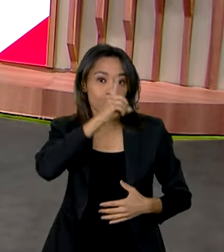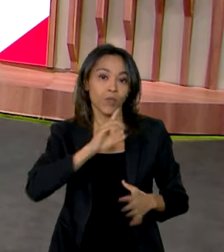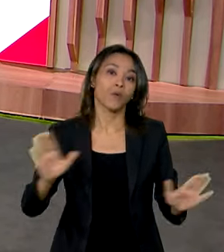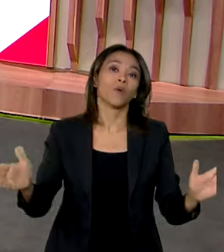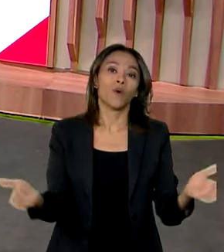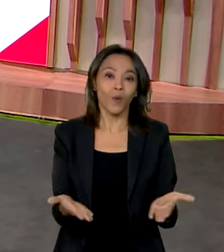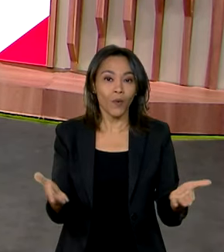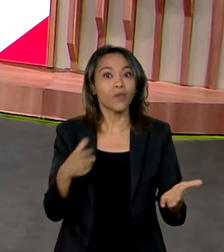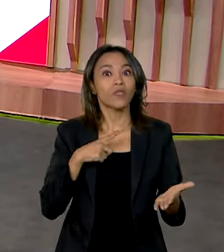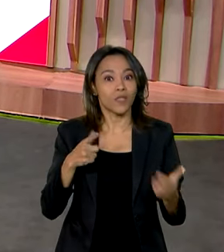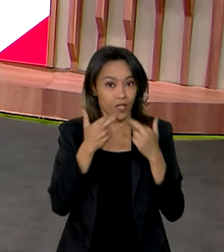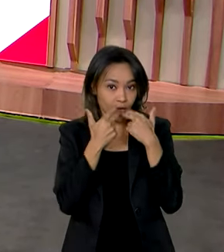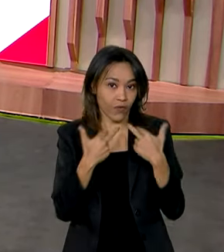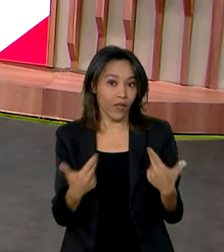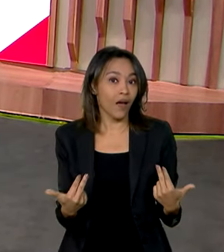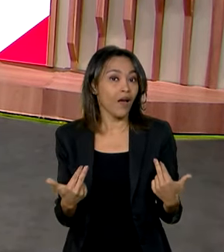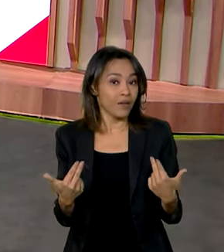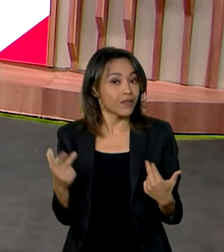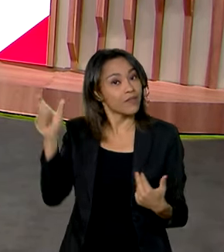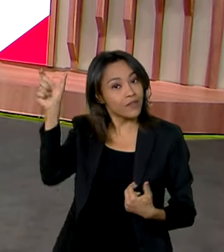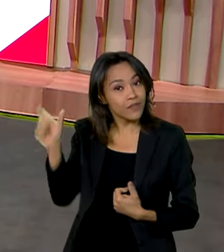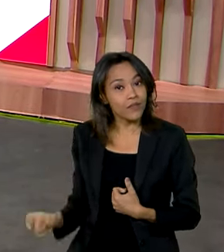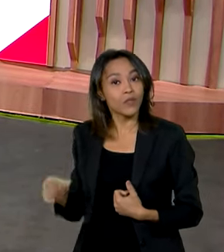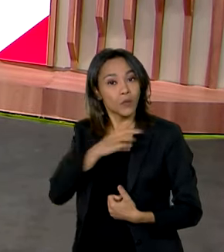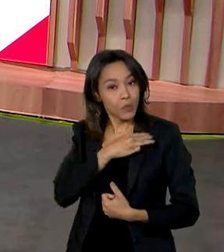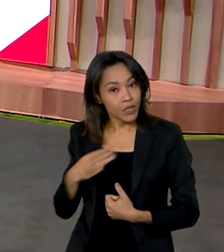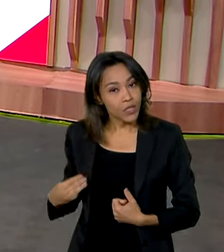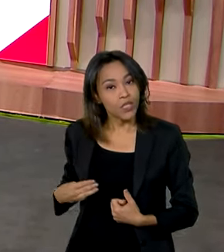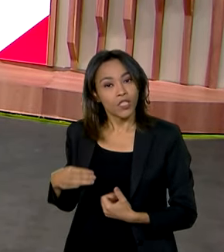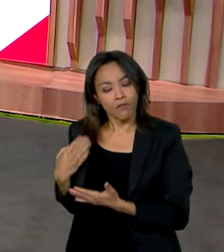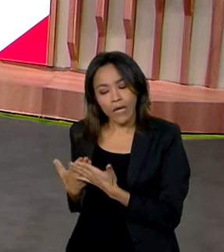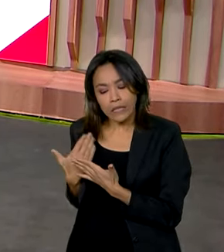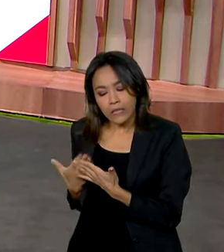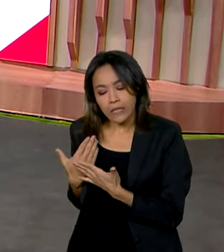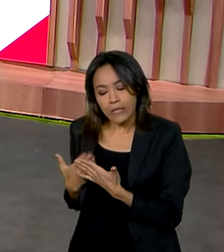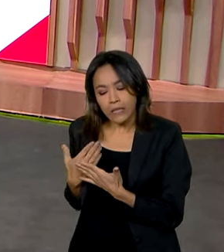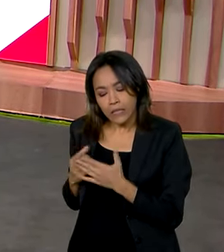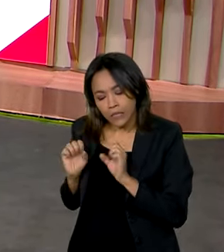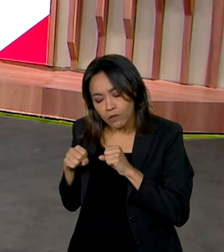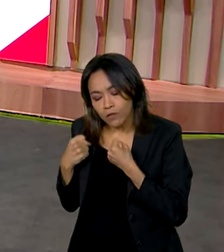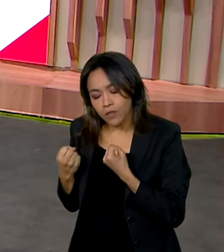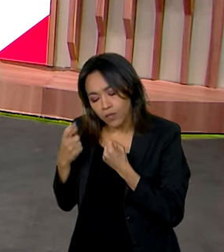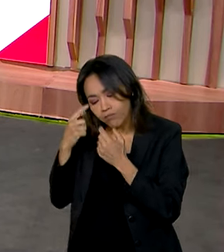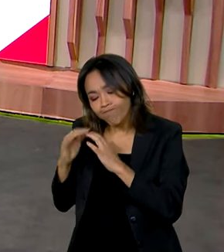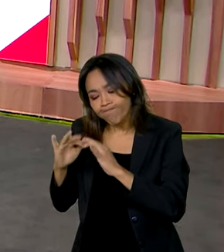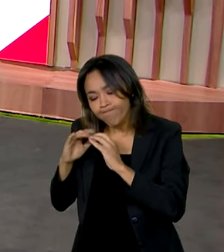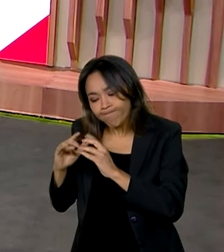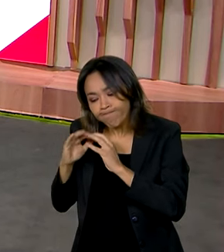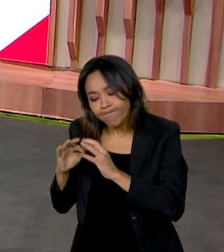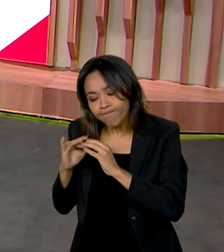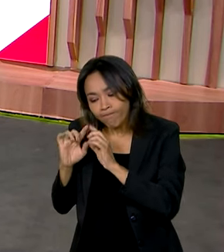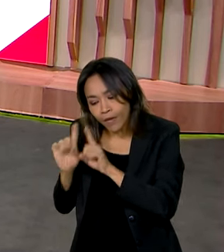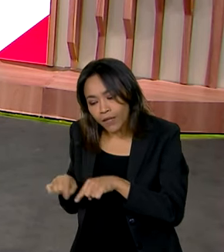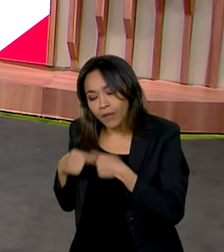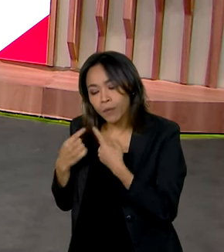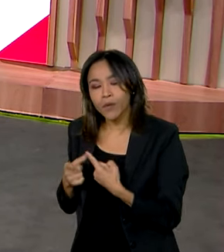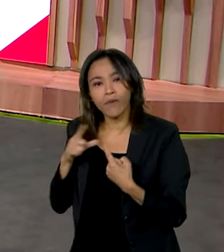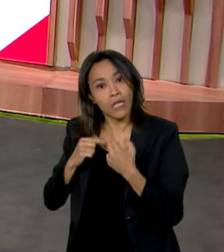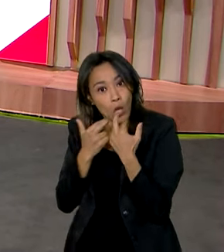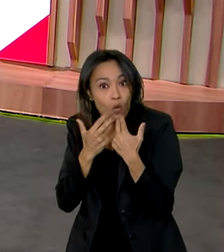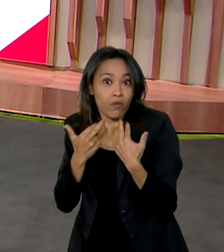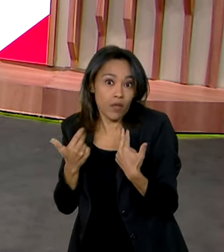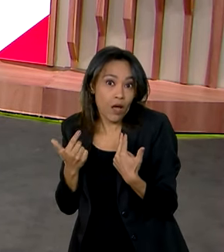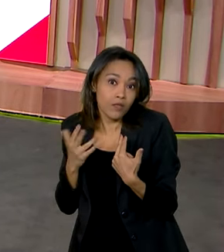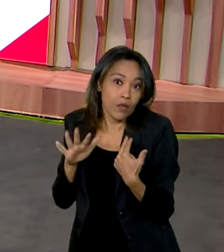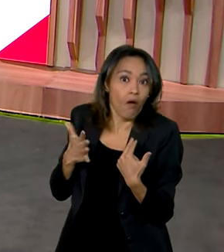hoje, a gente pode ter novidade. Segundo o ministro, vai ficar hoje o dia inteiro debruçado nisso e pode ser que haja alguma novidade em